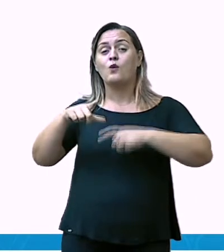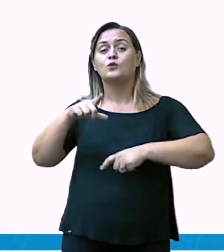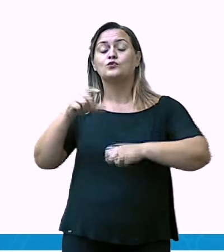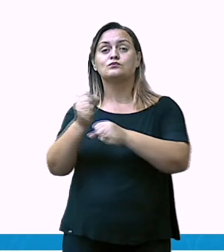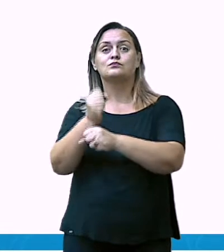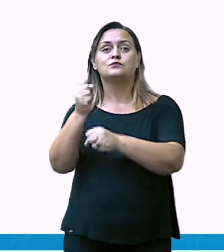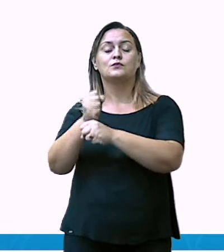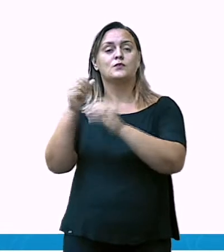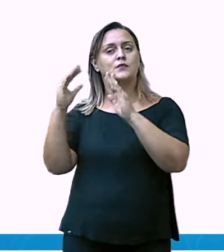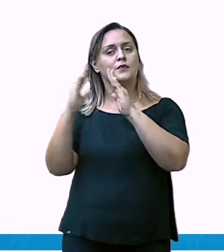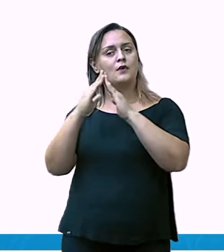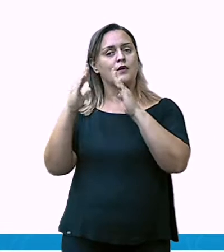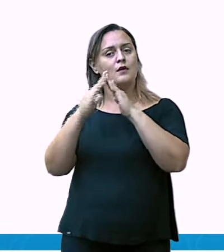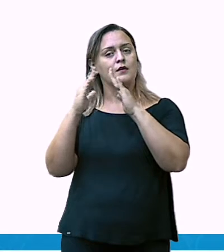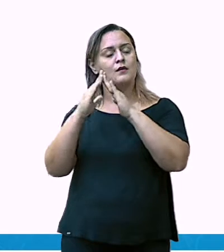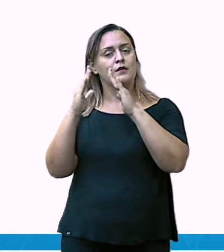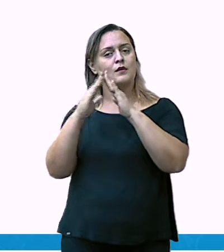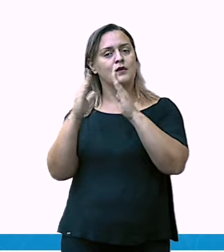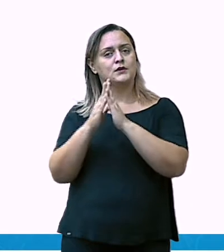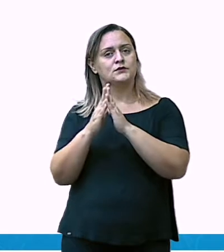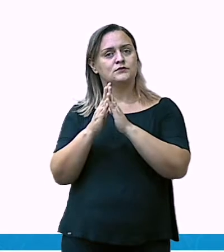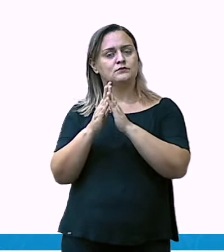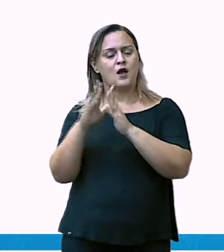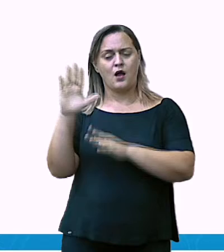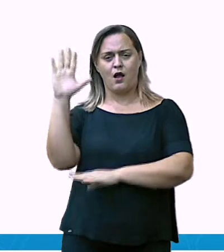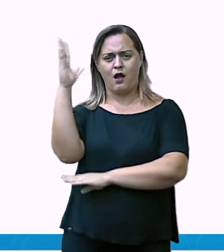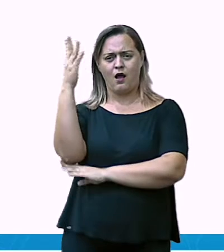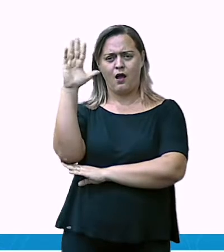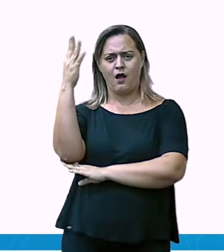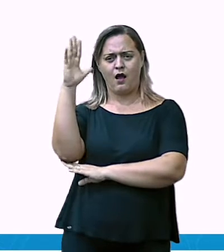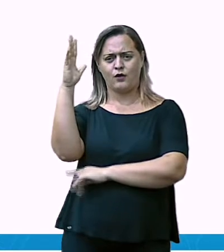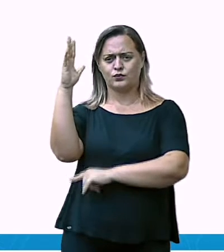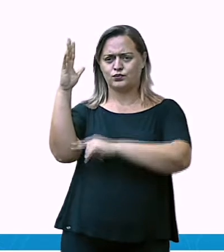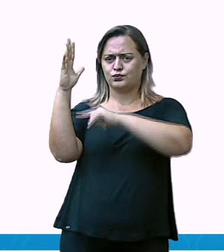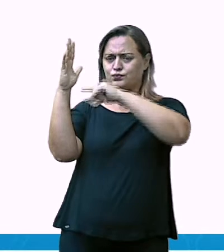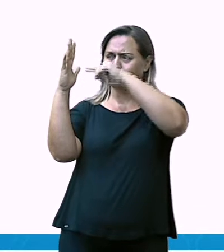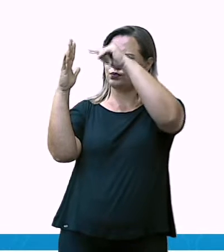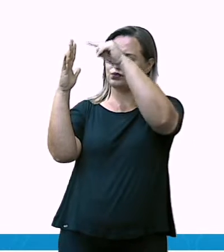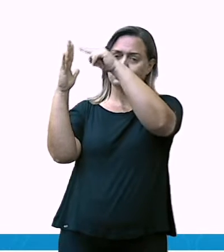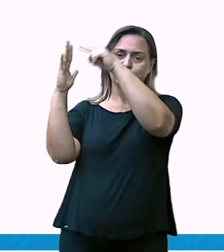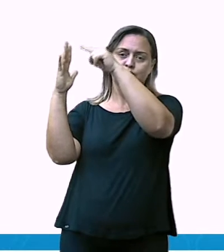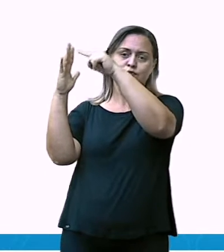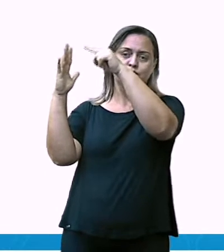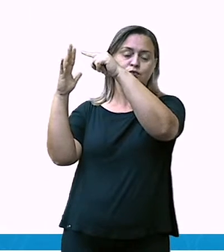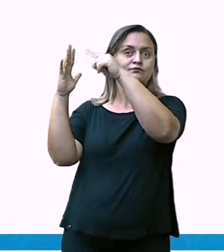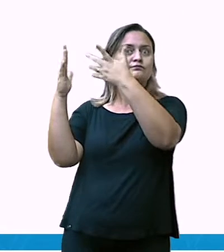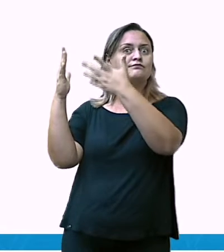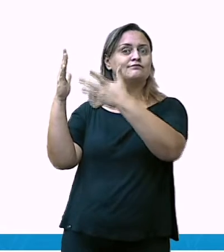maior um pouquinho, para destacar, né? Opa!